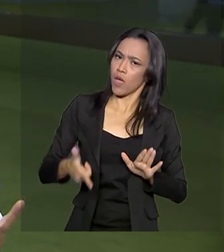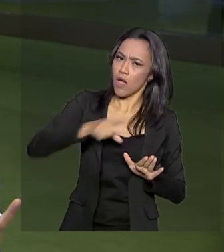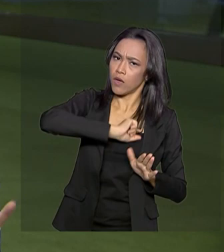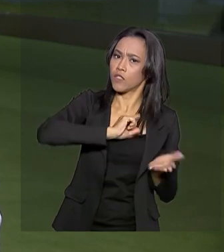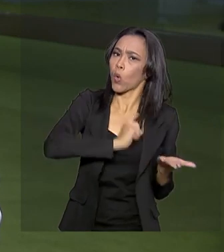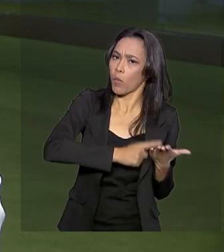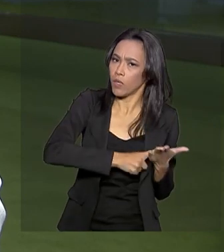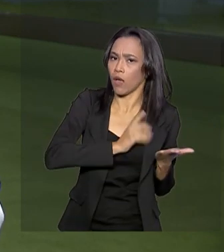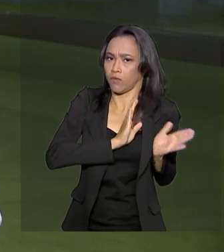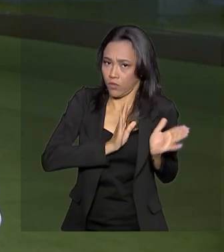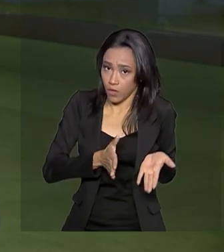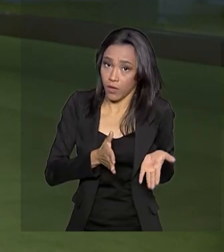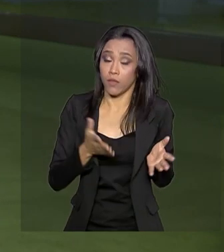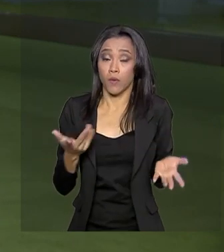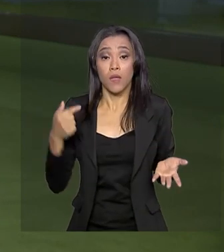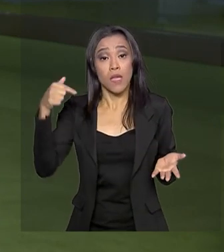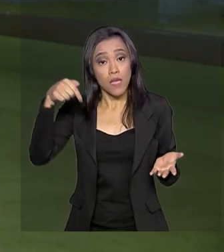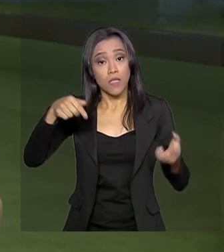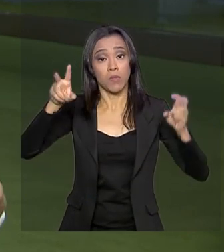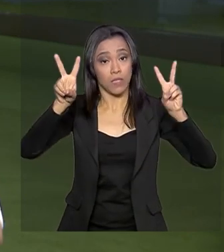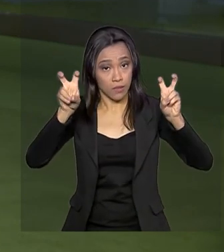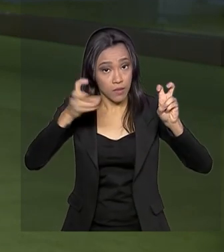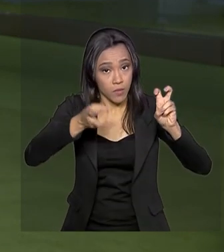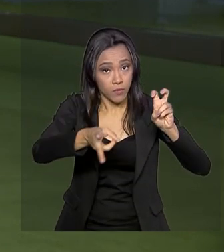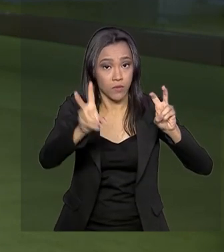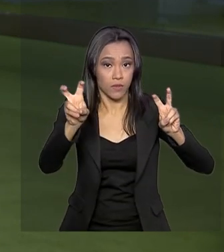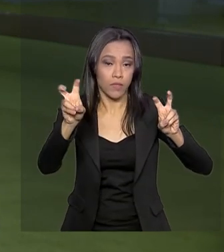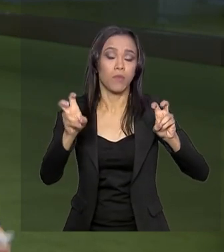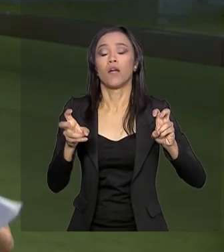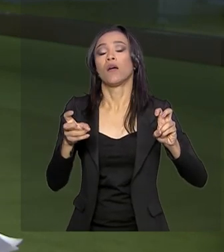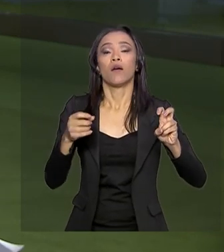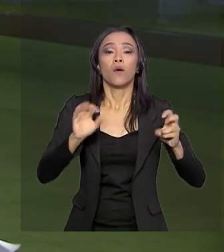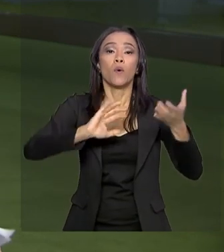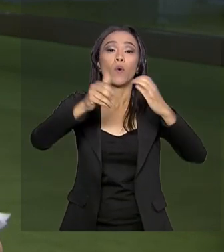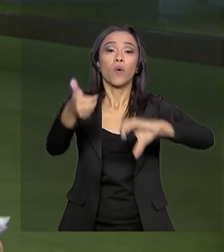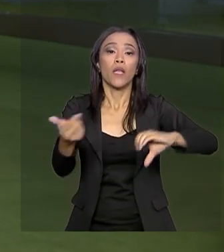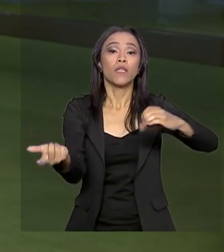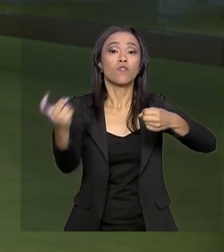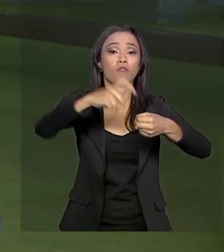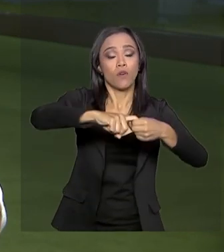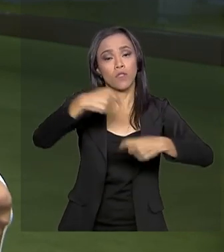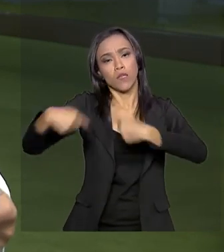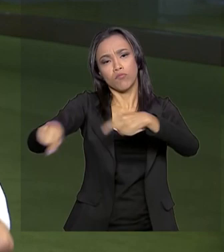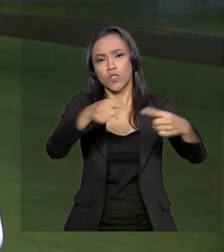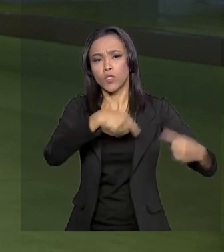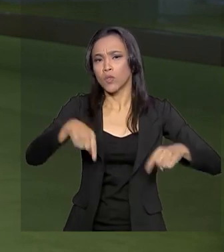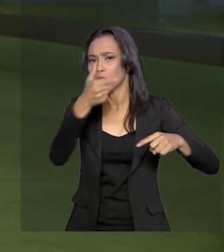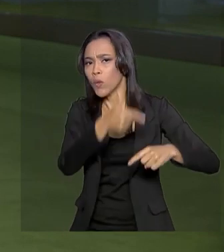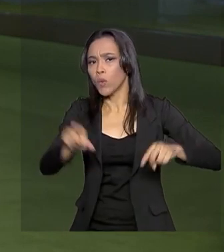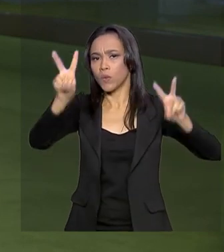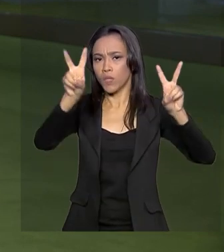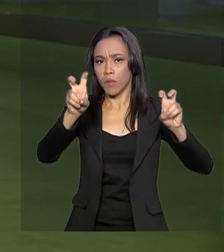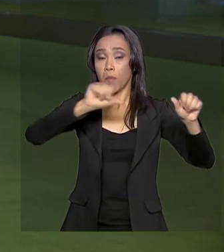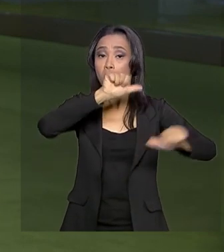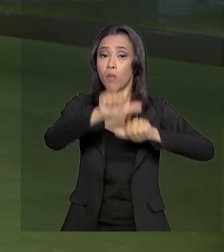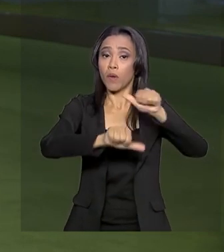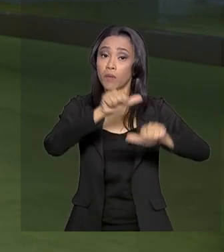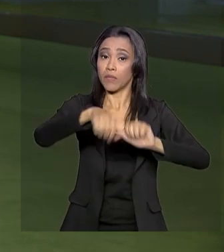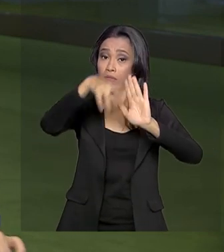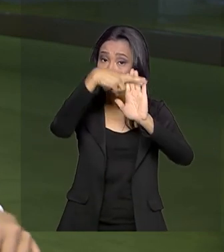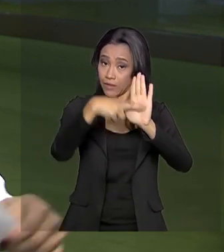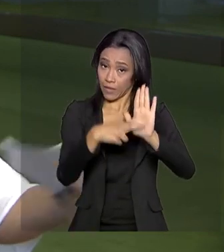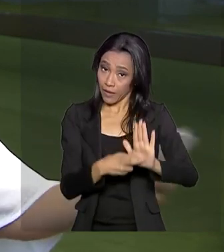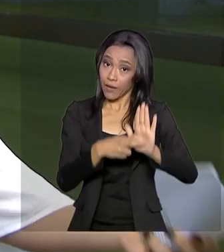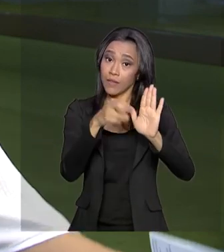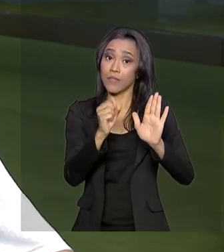vencido esse assunto, o Congresso volta a discutir uma outra pauta de interesse, que é a reforma tributária. Já tem duas propostas